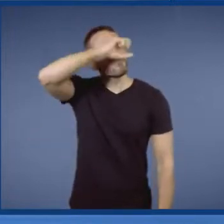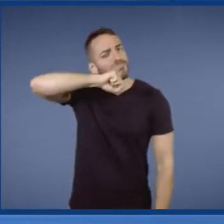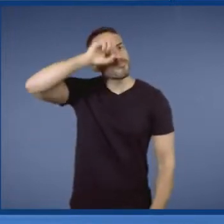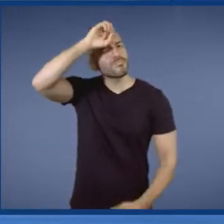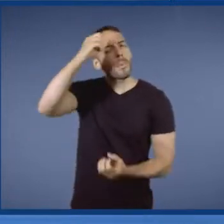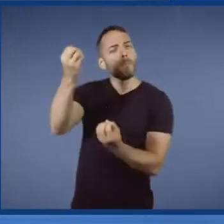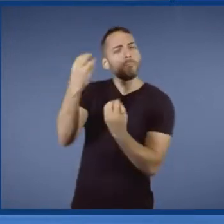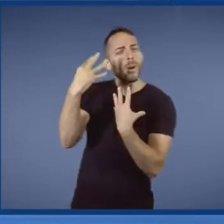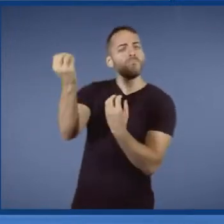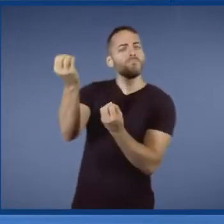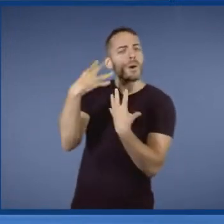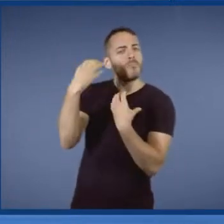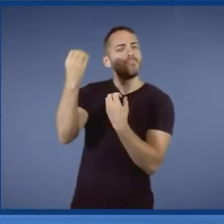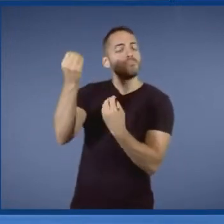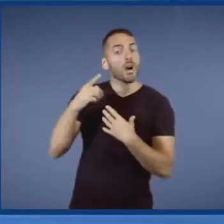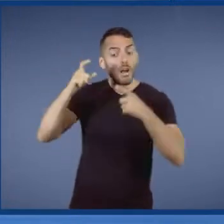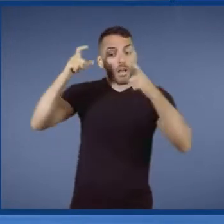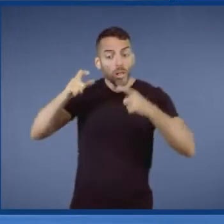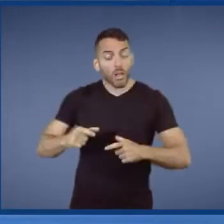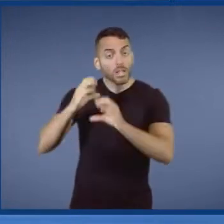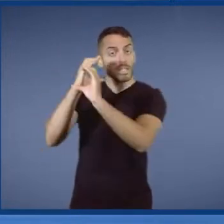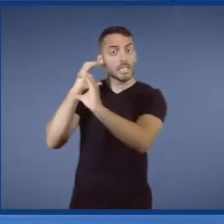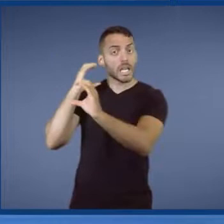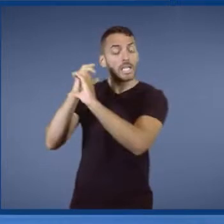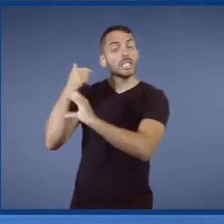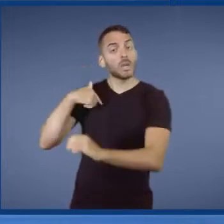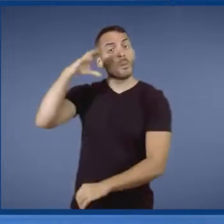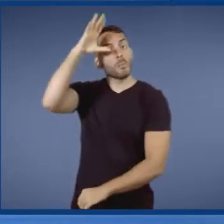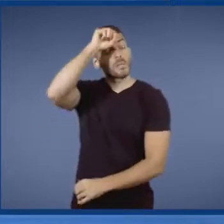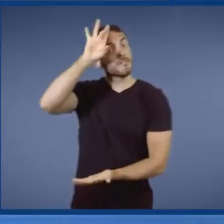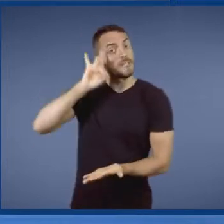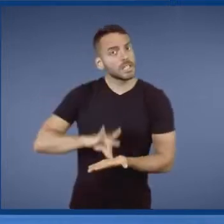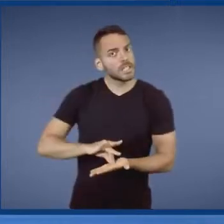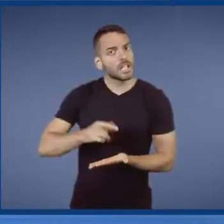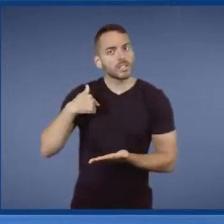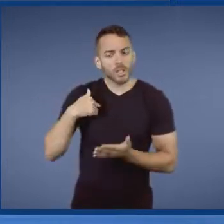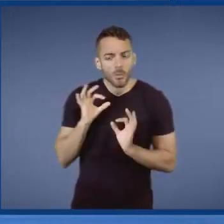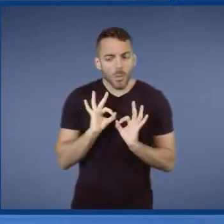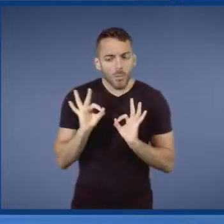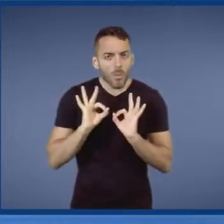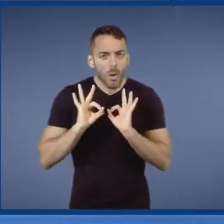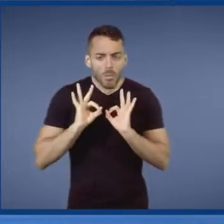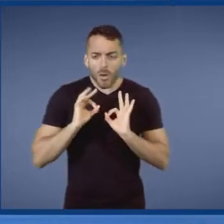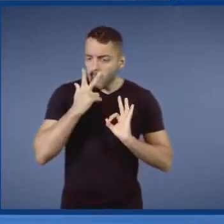uma grande casa de engenharia, onde eu aprendi muito e tenho certeza que me moldei como profissional.